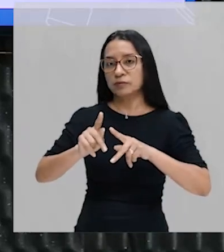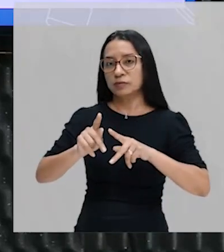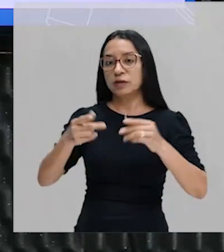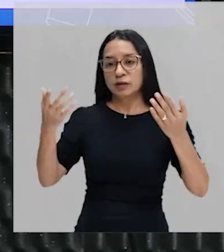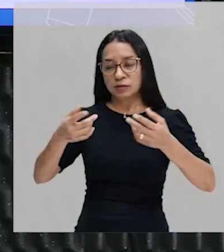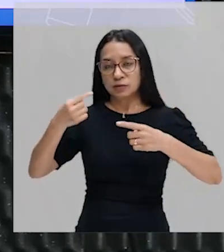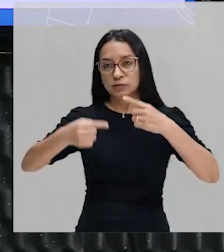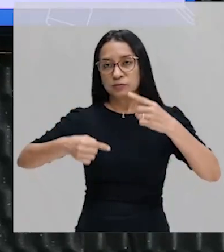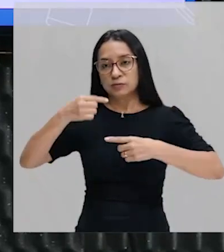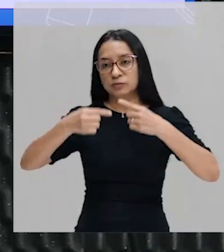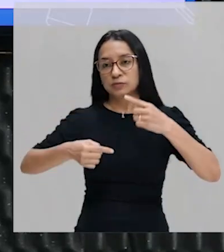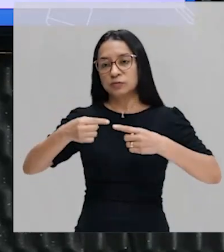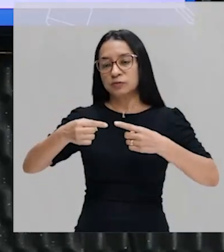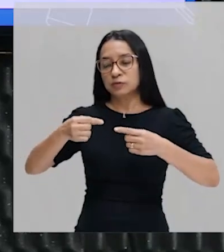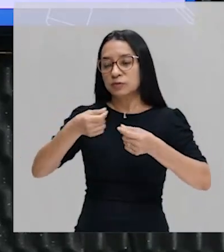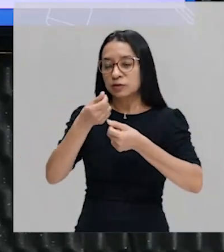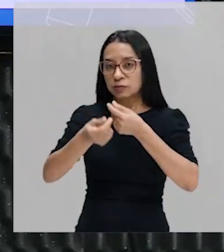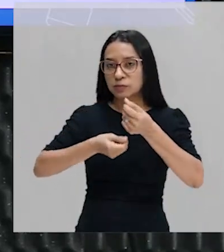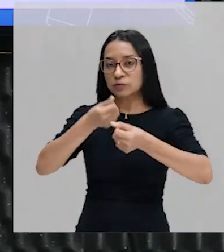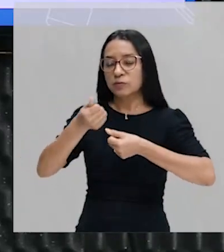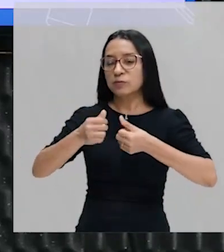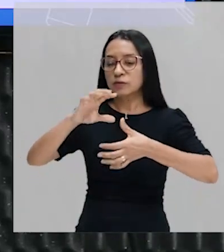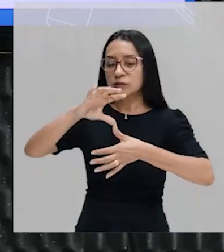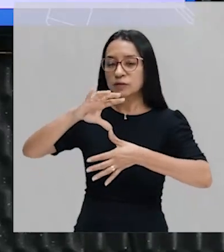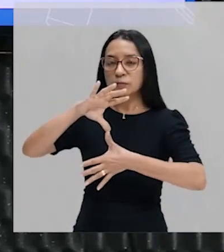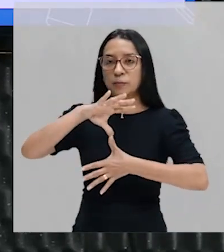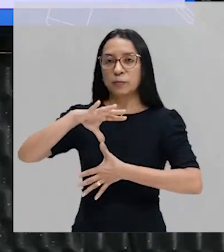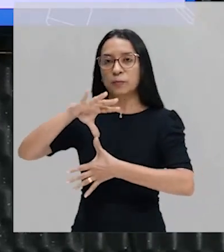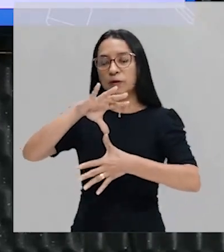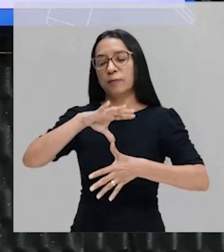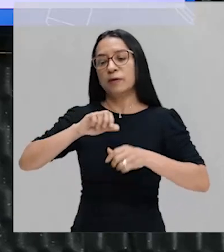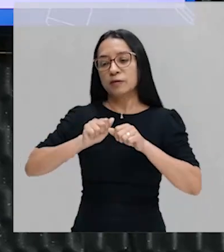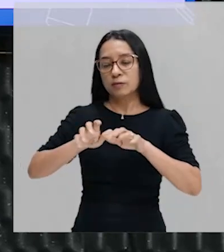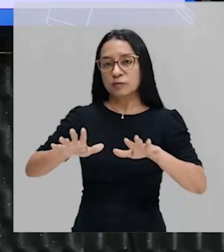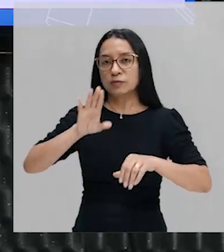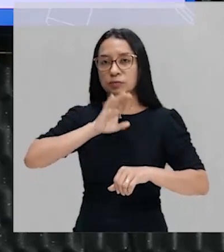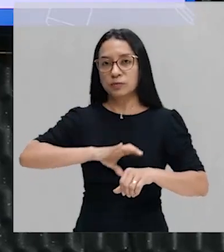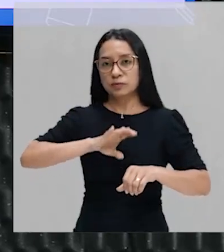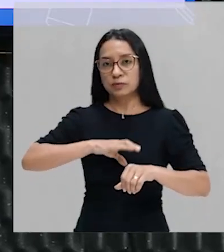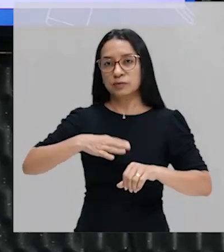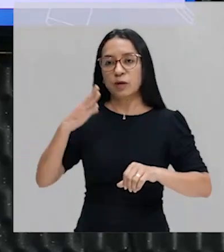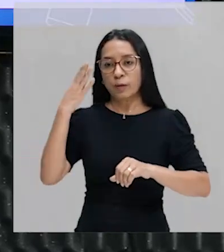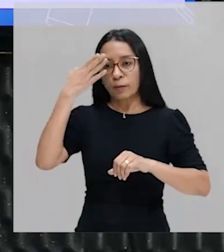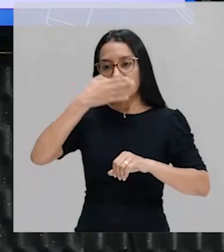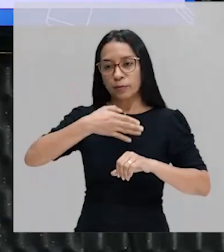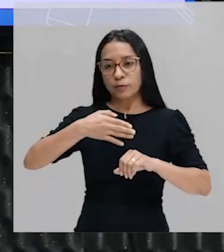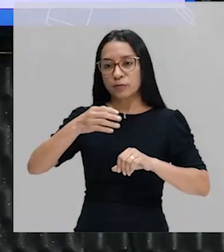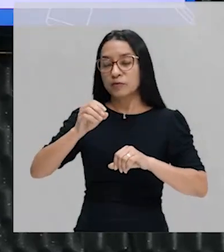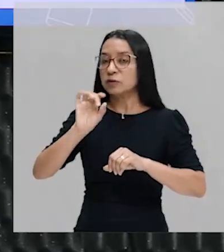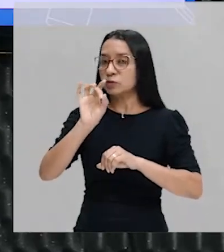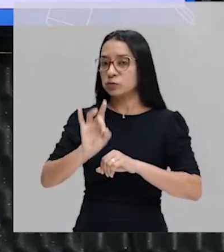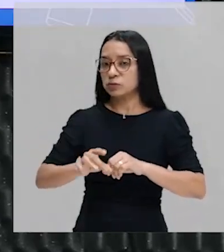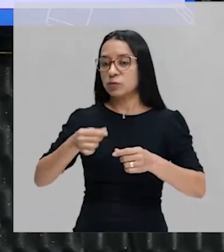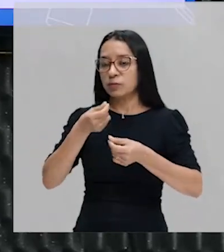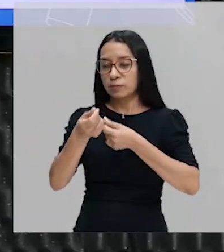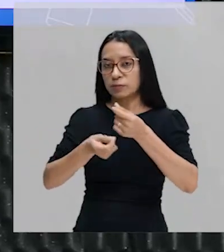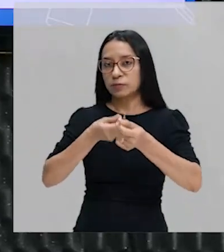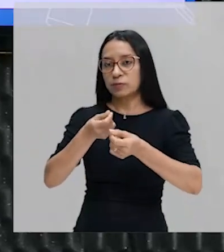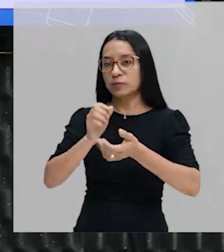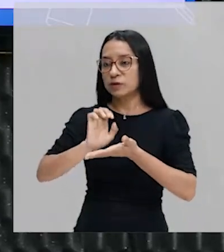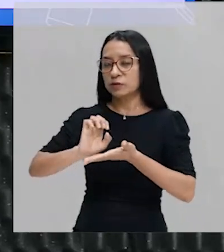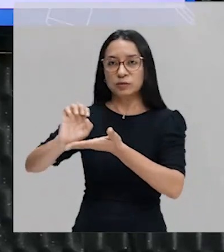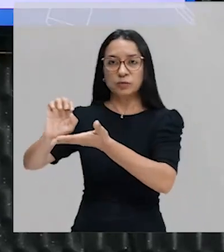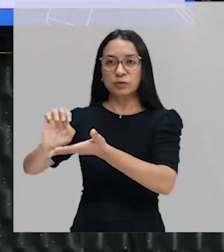O que prova que essa economia não é uma economia apenas de atividade de exportação, como açúcar e mineração,